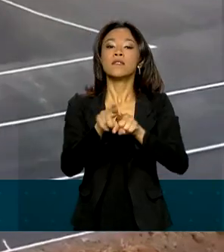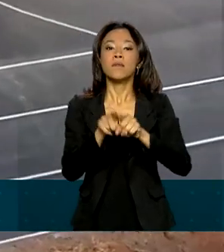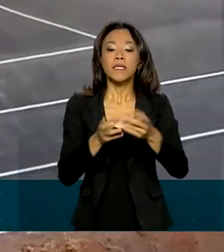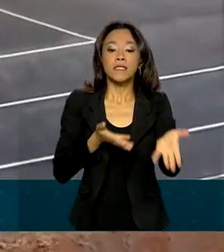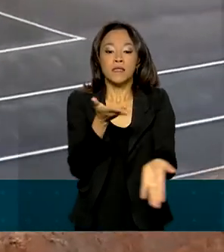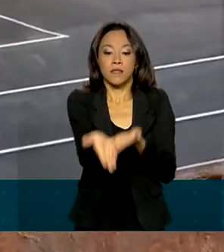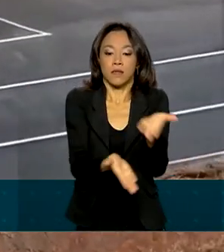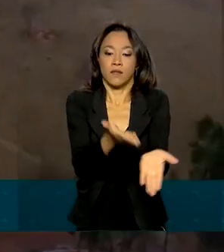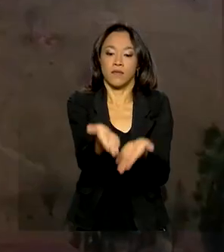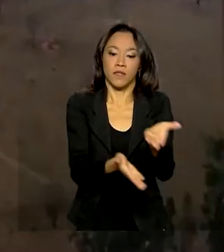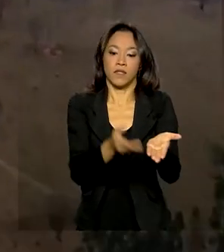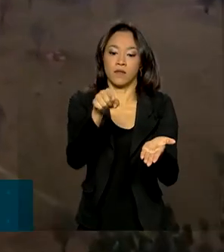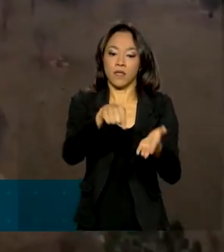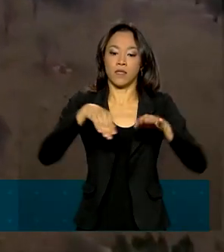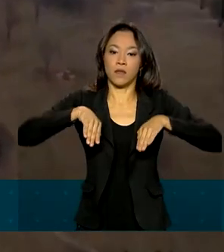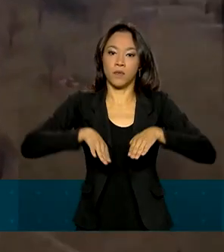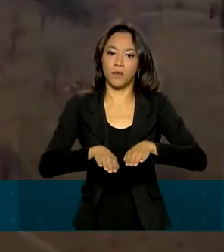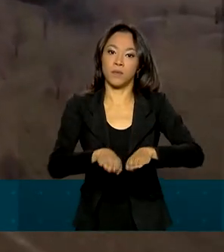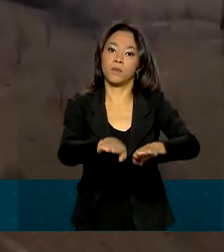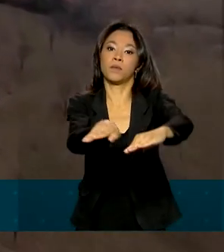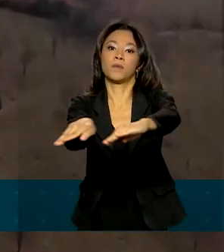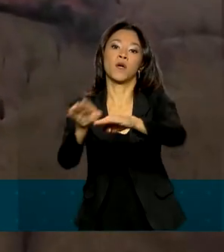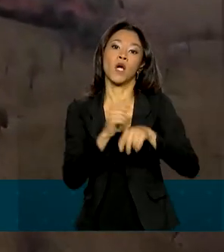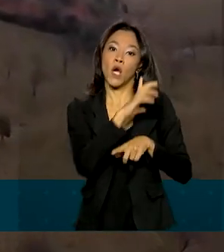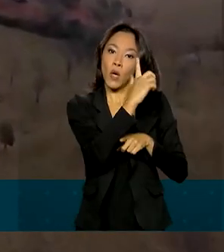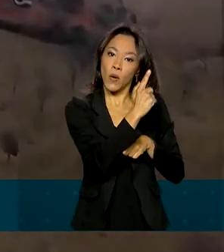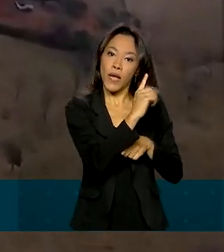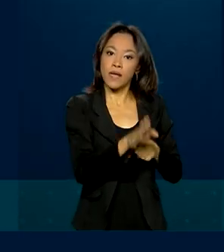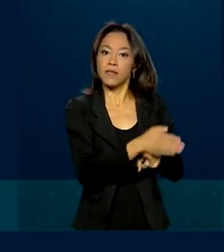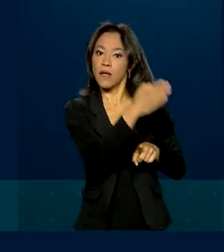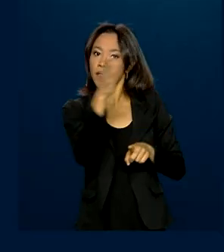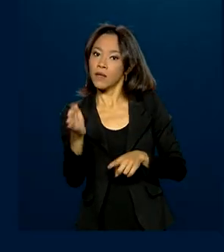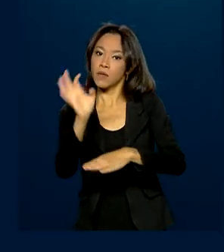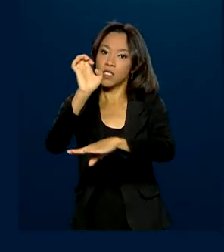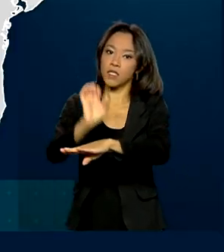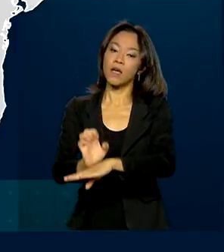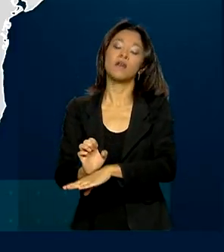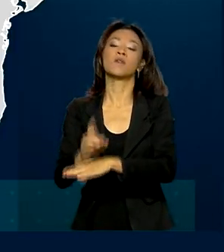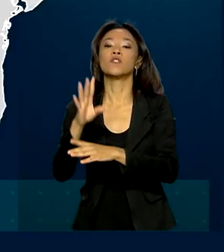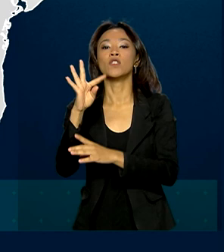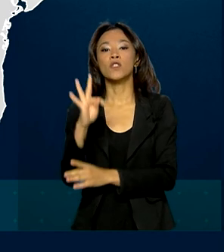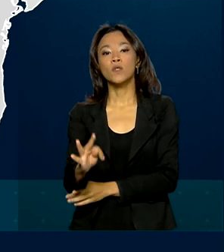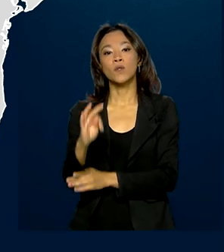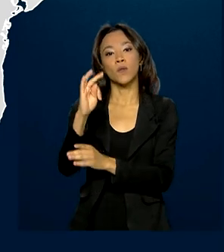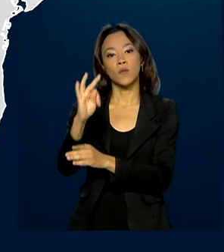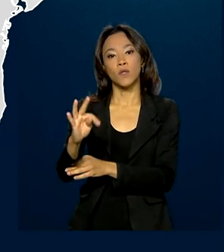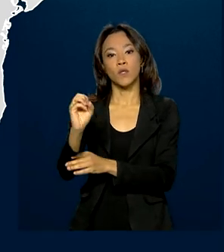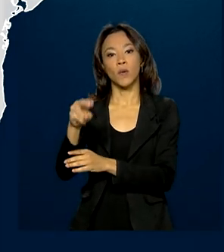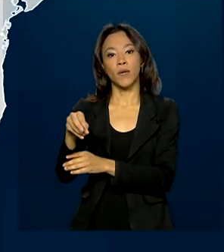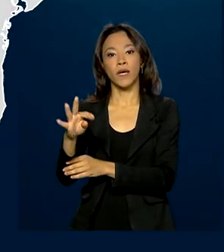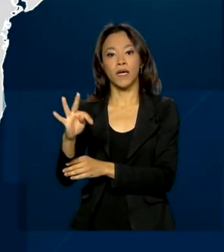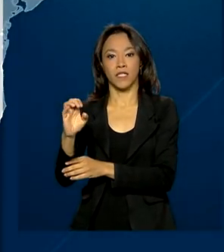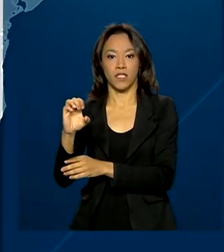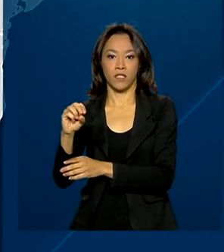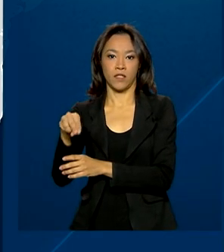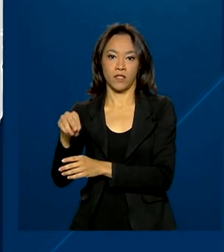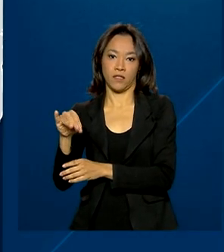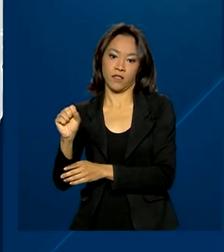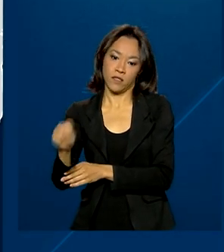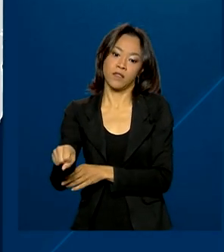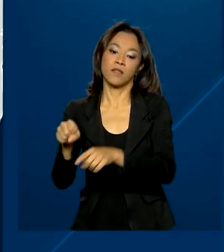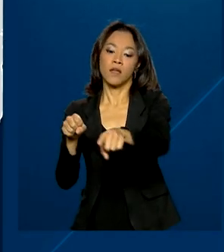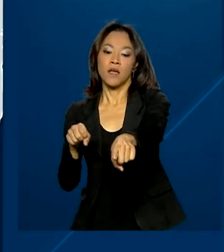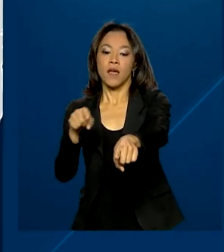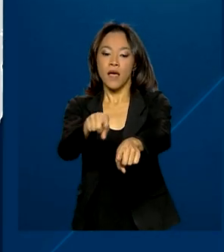usuários em rodovias que ligam Goiás e Tocantins. Ao todo, os três trechos concedidos à iniciativa